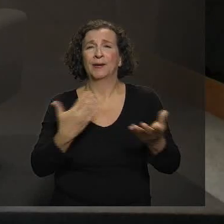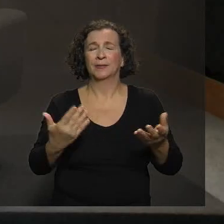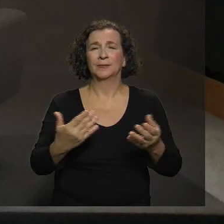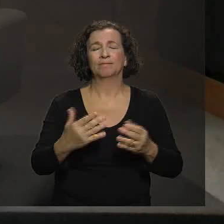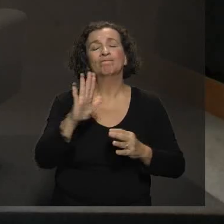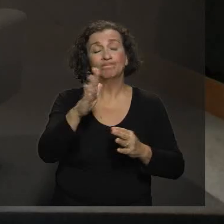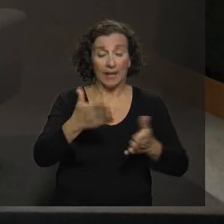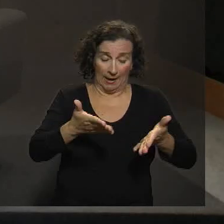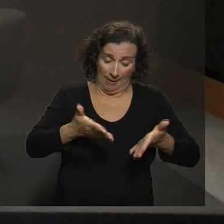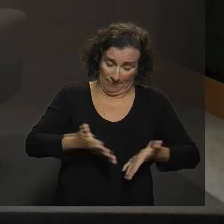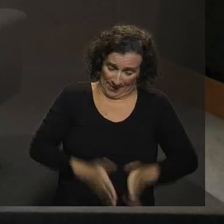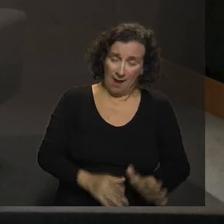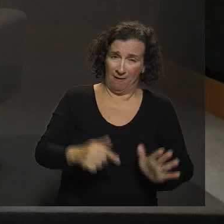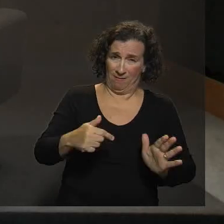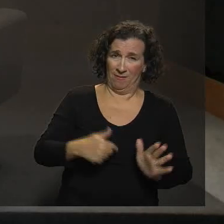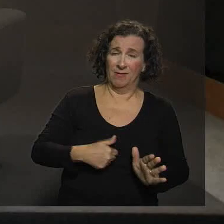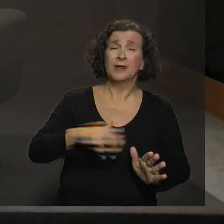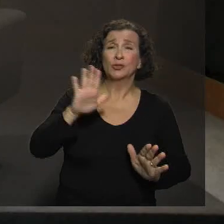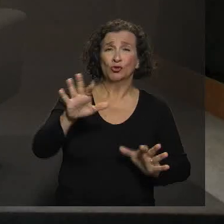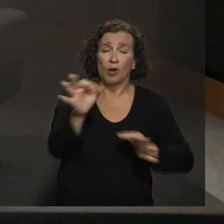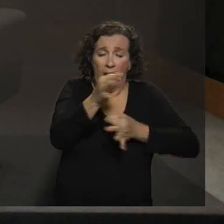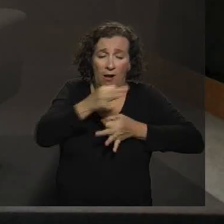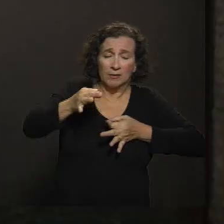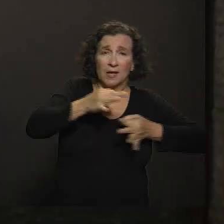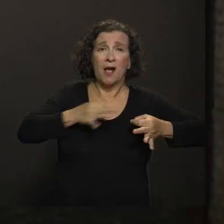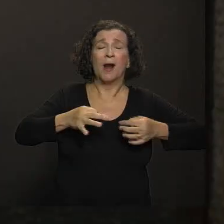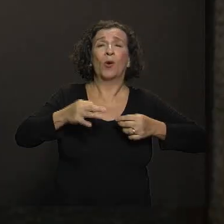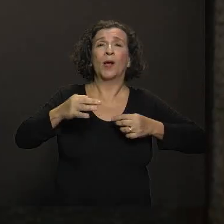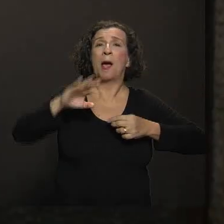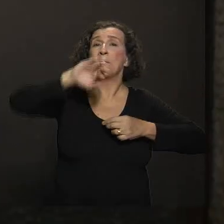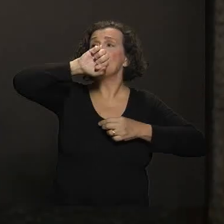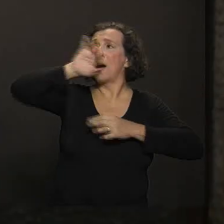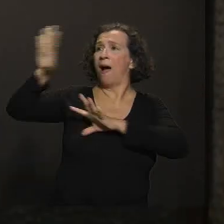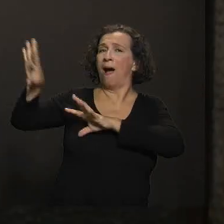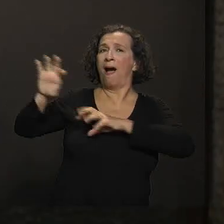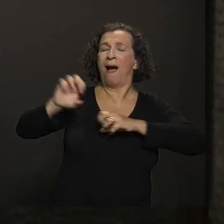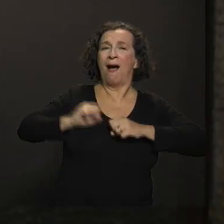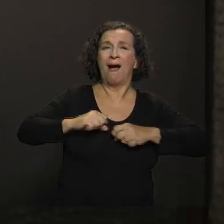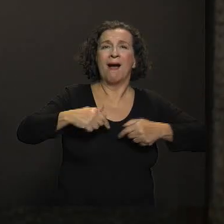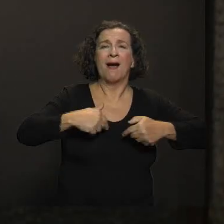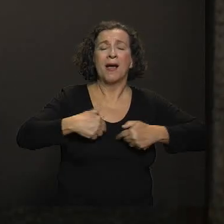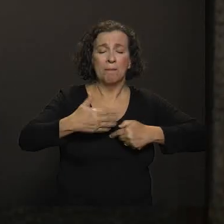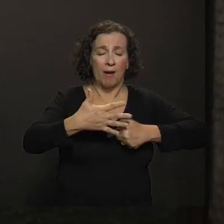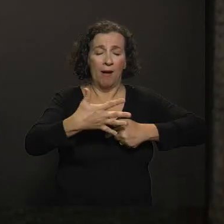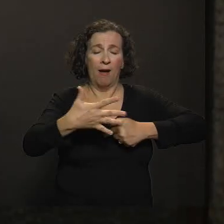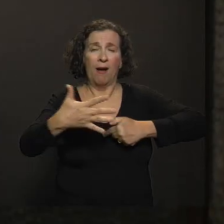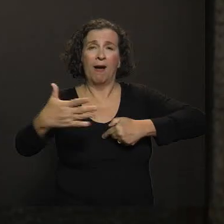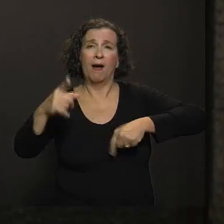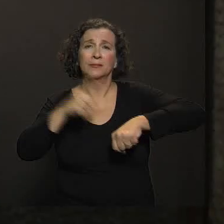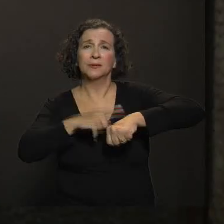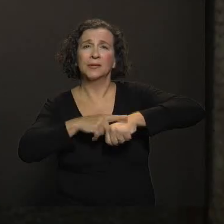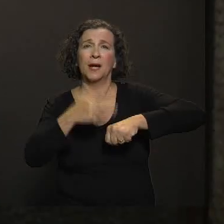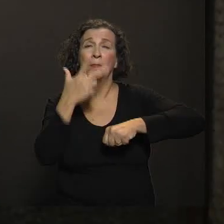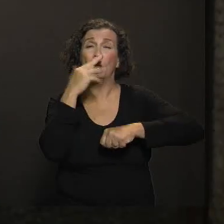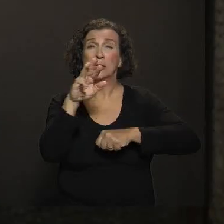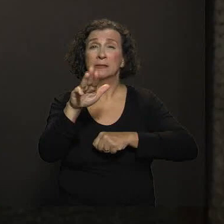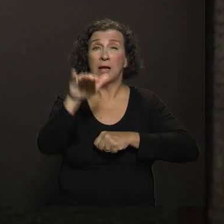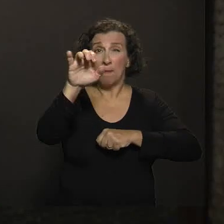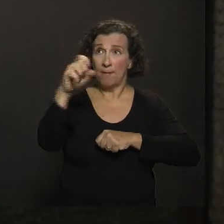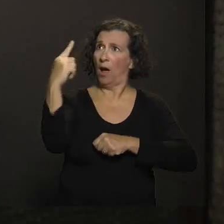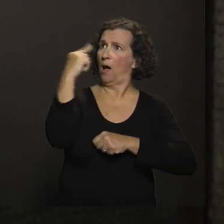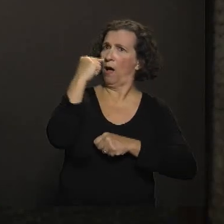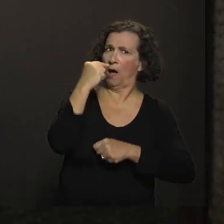com os anticorpos, que são as células de defesa ainda da mãe. Mas essas células de defesa, com o tempo, se a mãe tomou